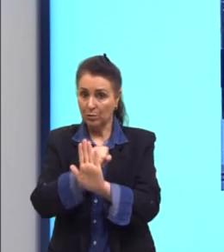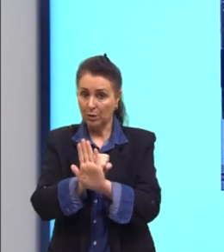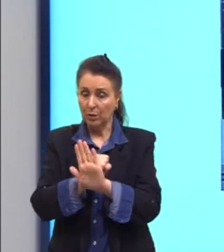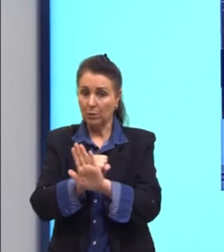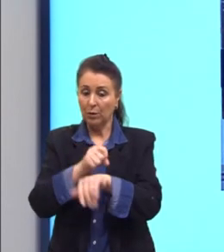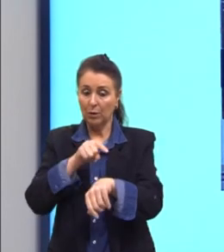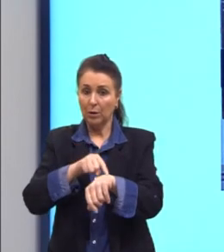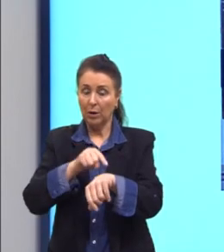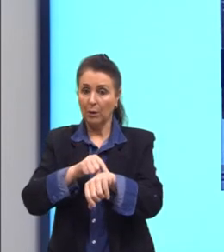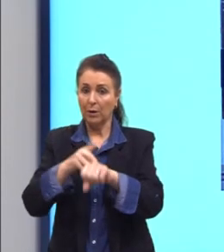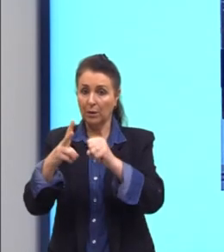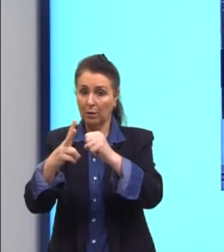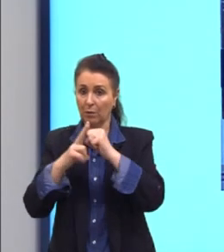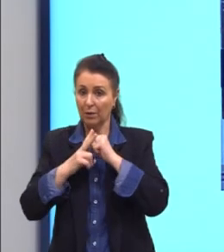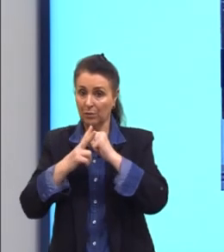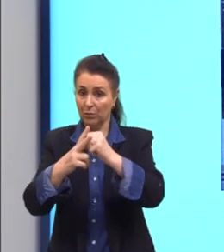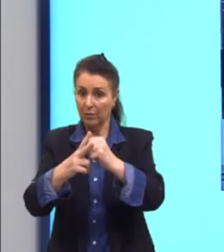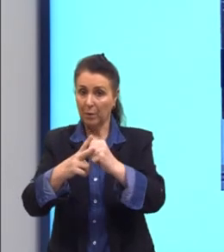ativa, precisa aparecer.